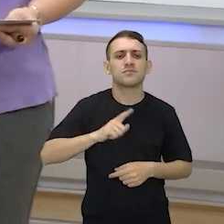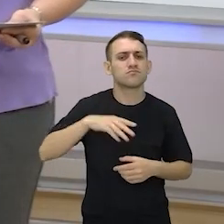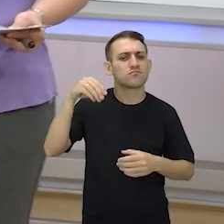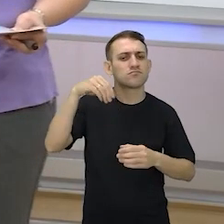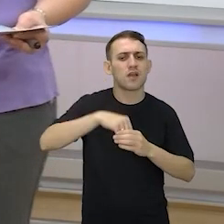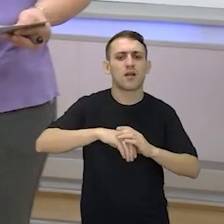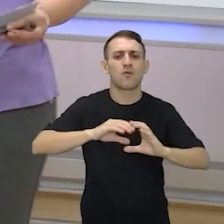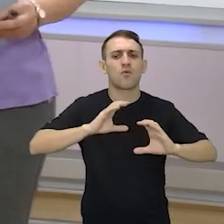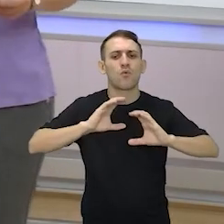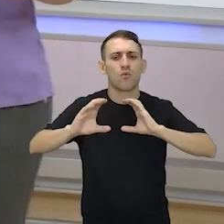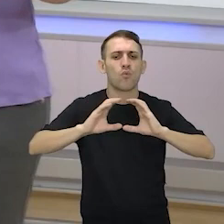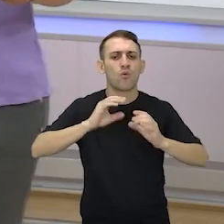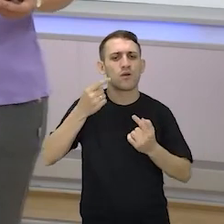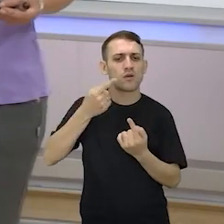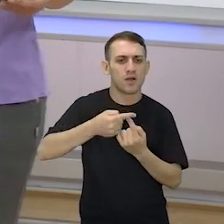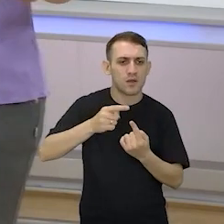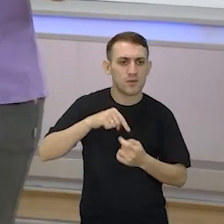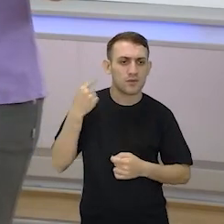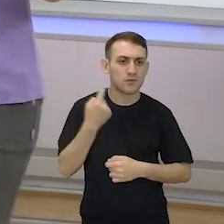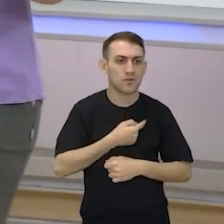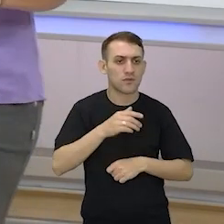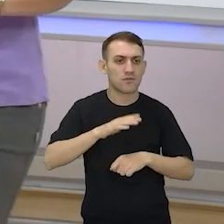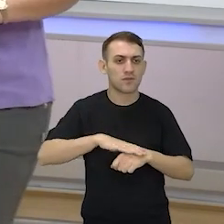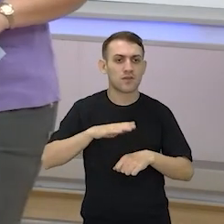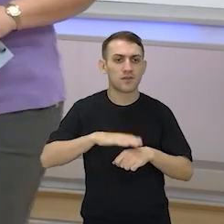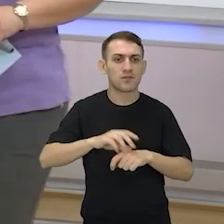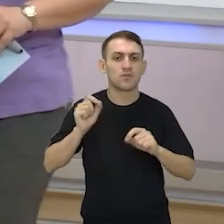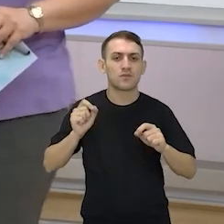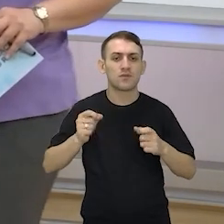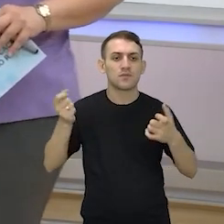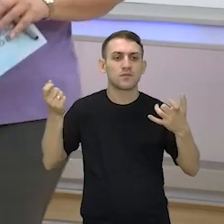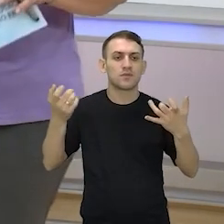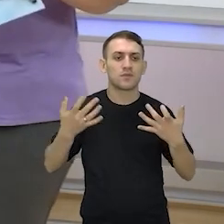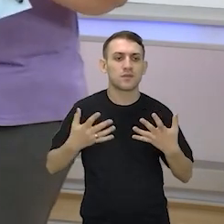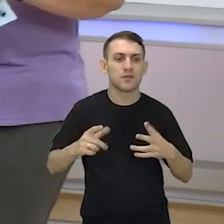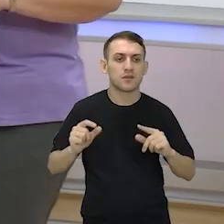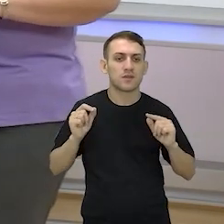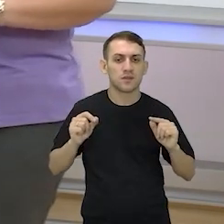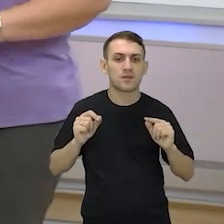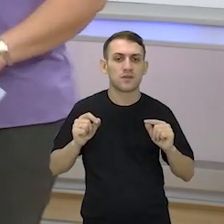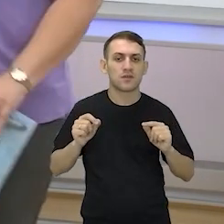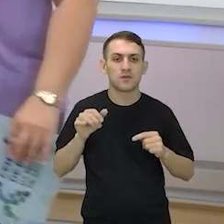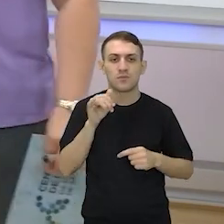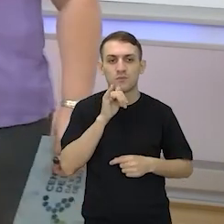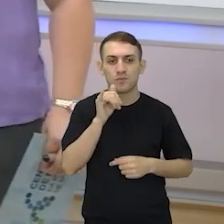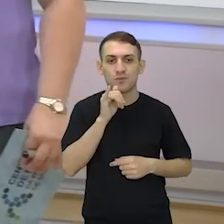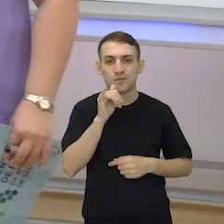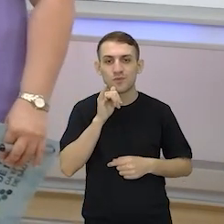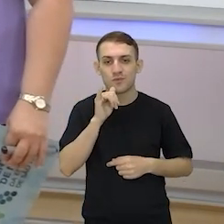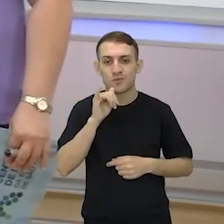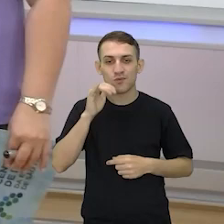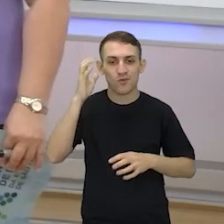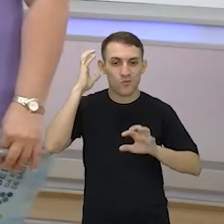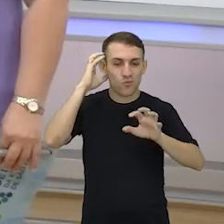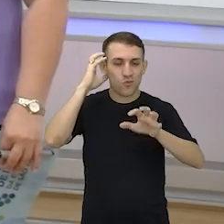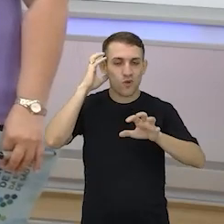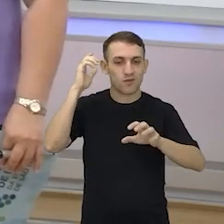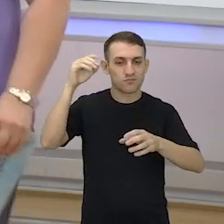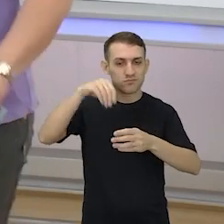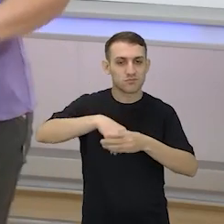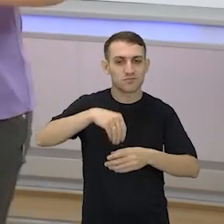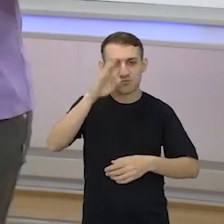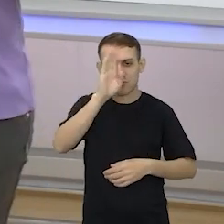de comunicação. Fizemos um breve histórico aí do nosso centenário do rádio no Brasil.